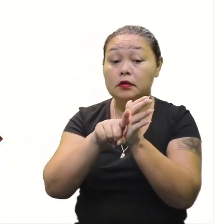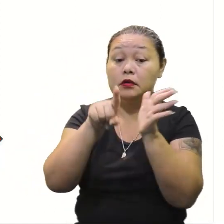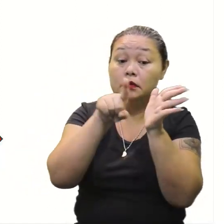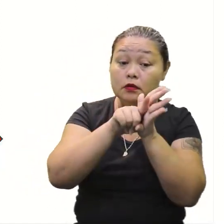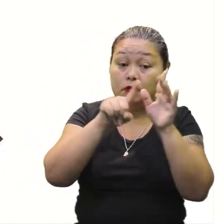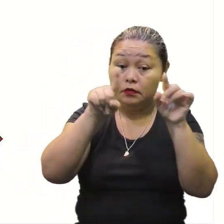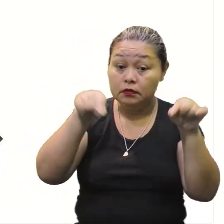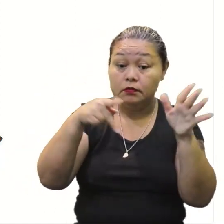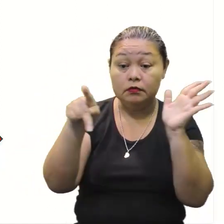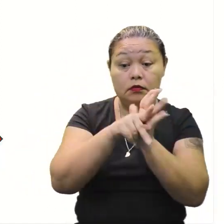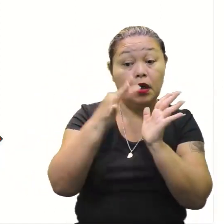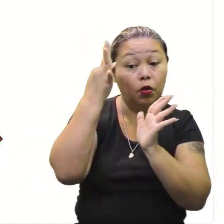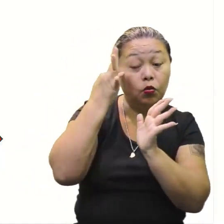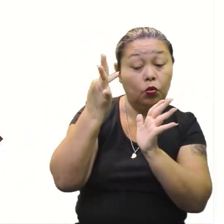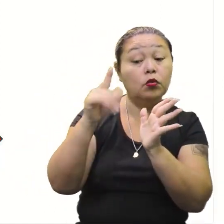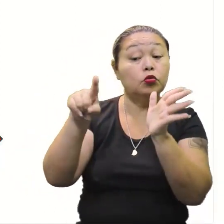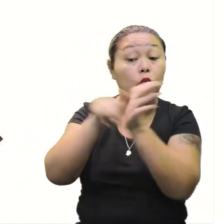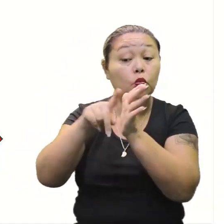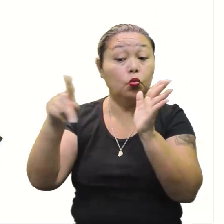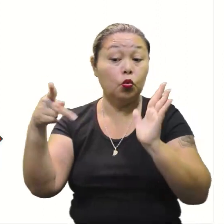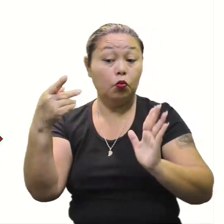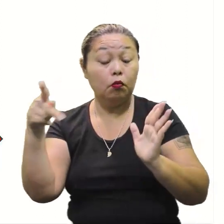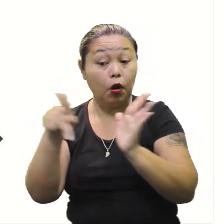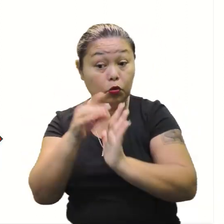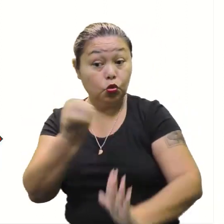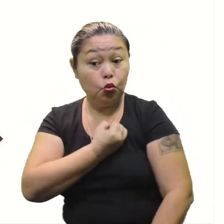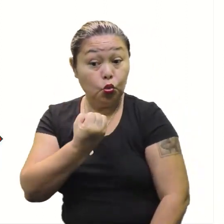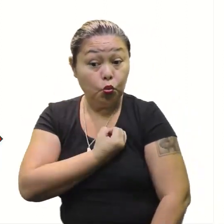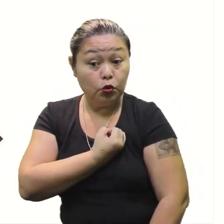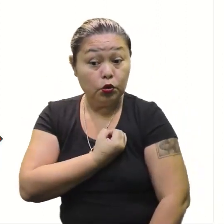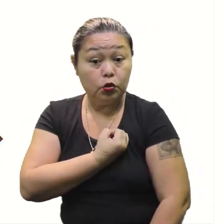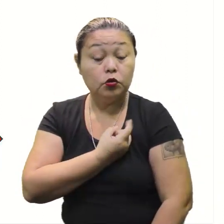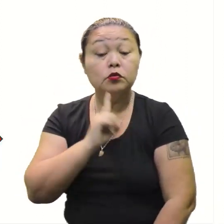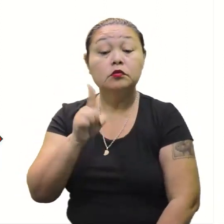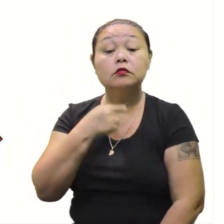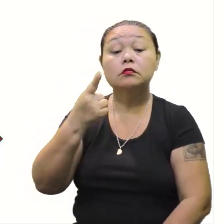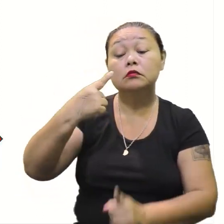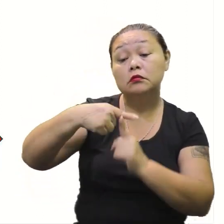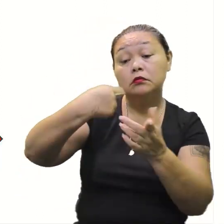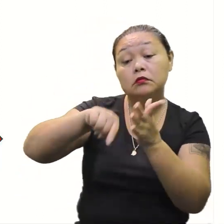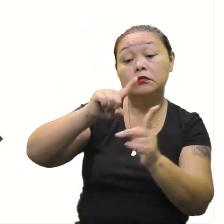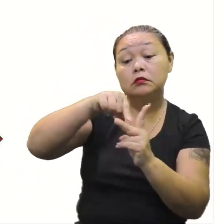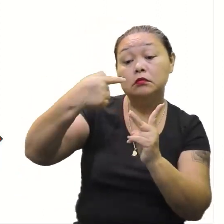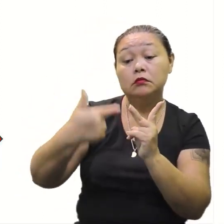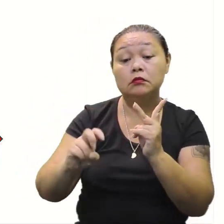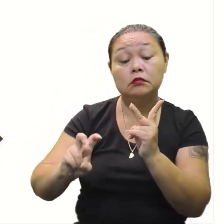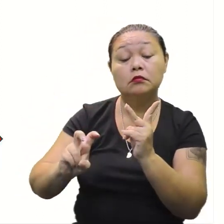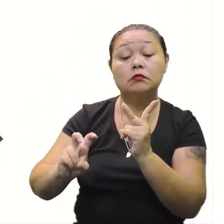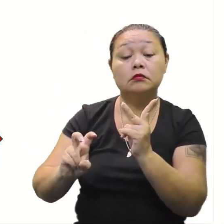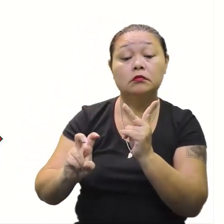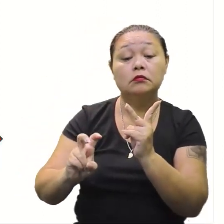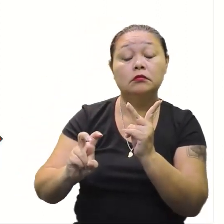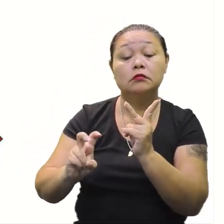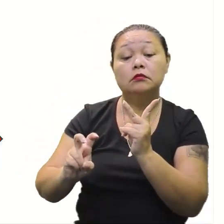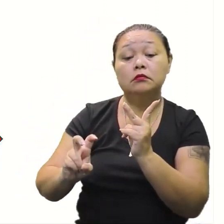O menos da fórmula e o menos do número. Mais ou menos a raiz do delta. Quem é delta? 25.